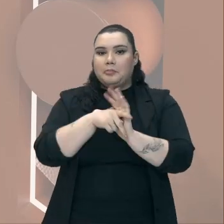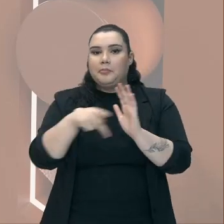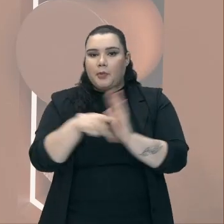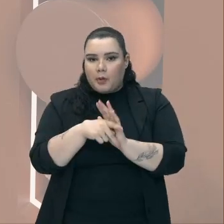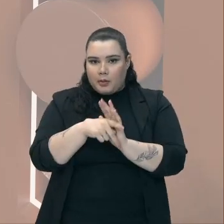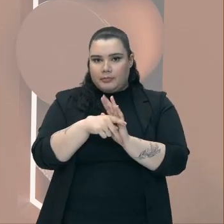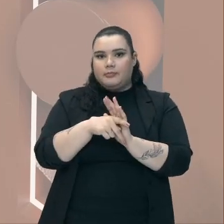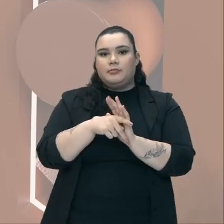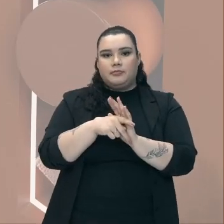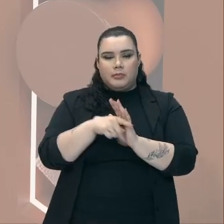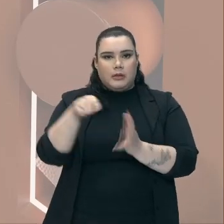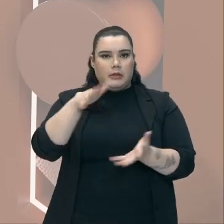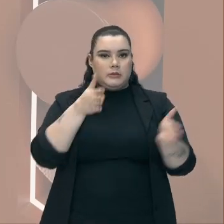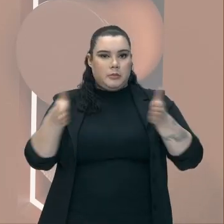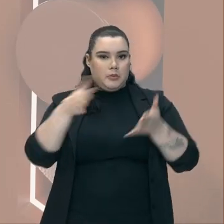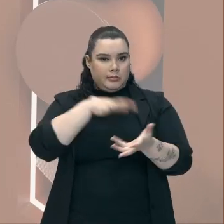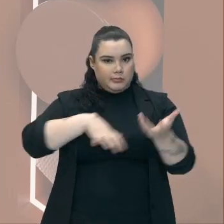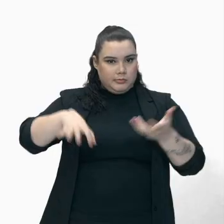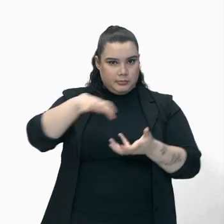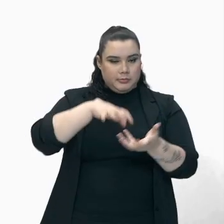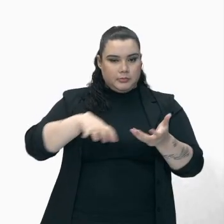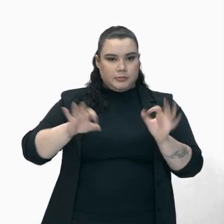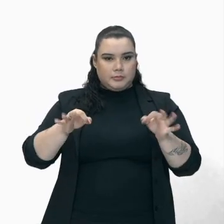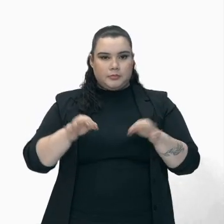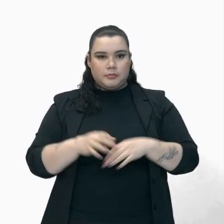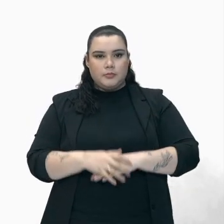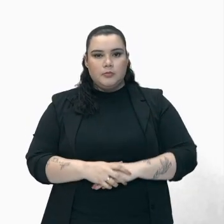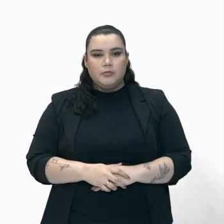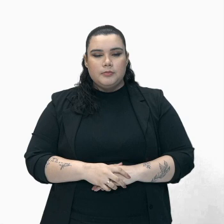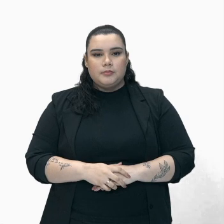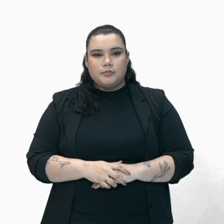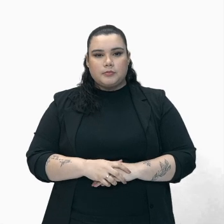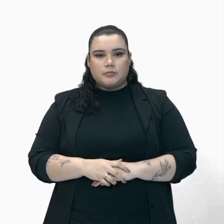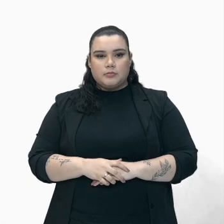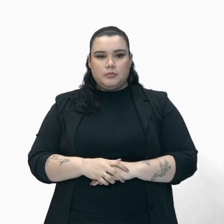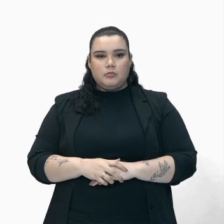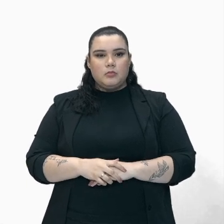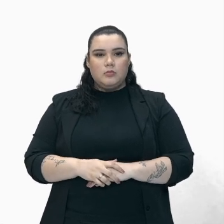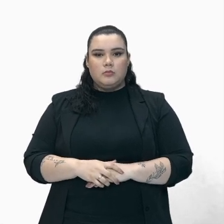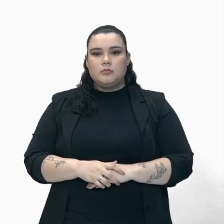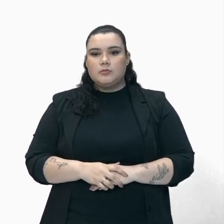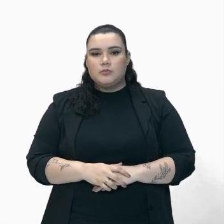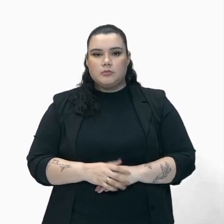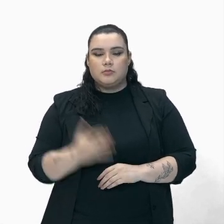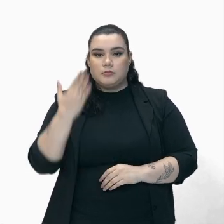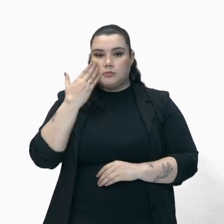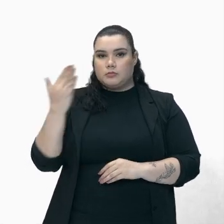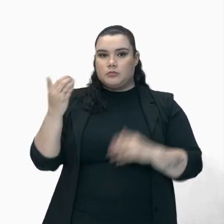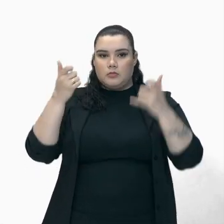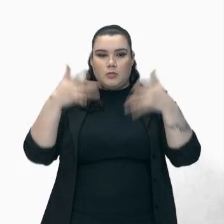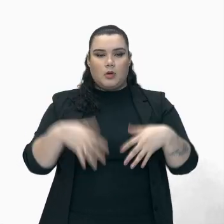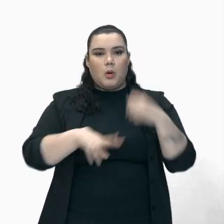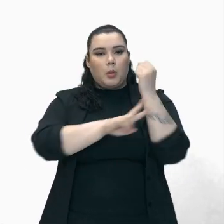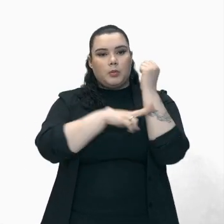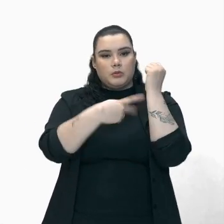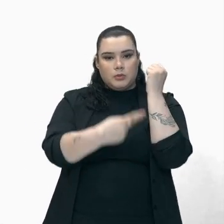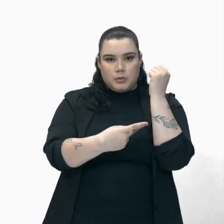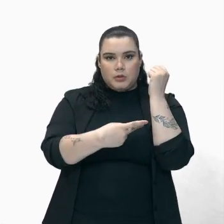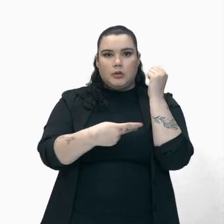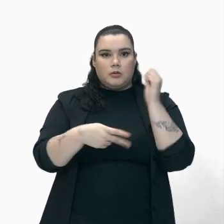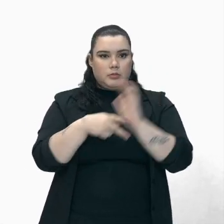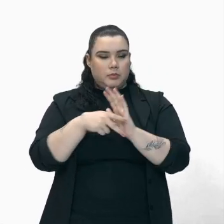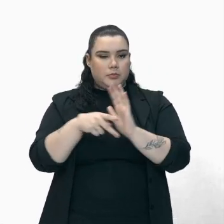na revolta Vamos voltar com o texto Vamos lá galera Vamos ver um pouquinho Das consequências Dessa